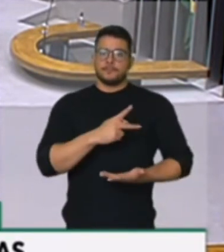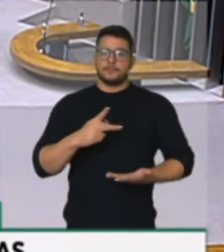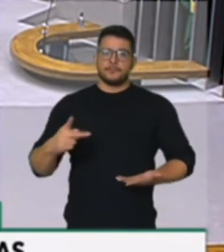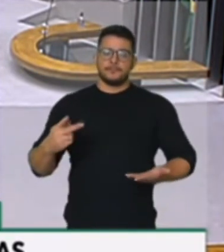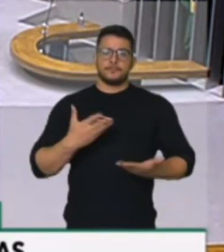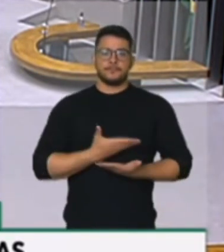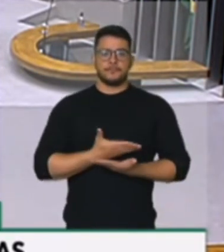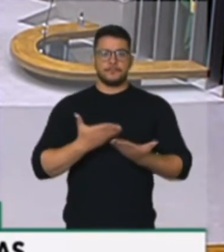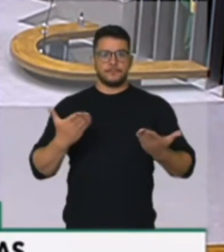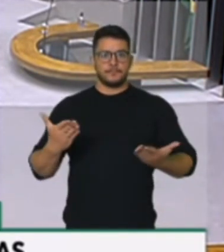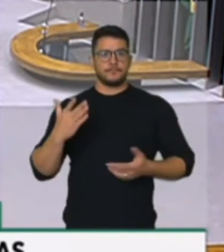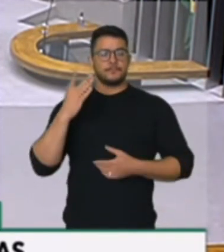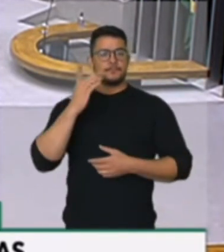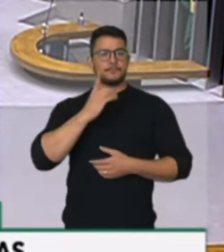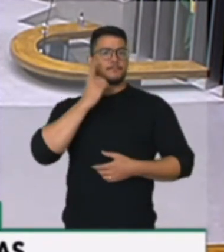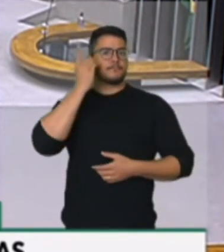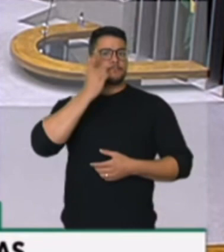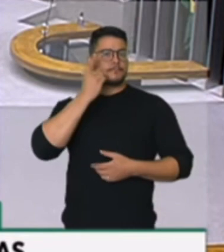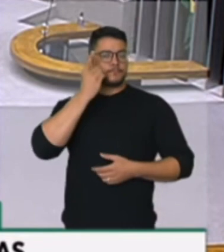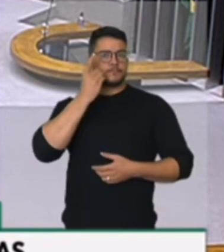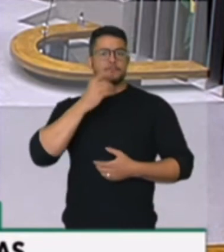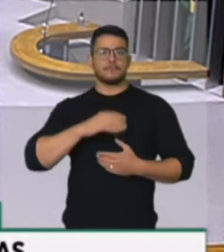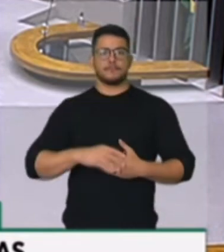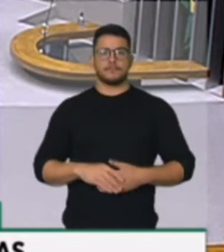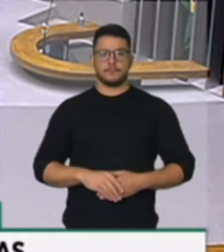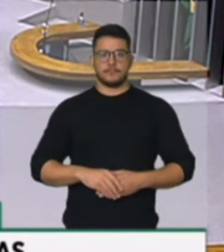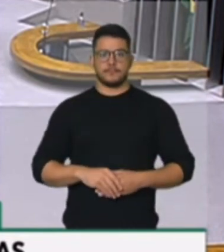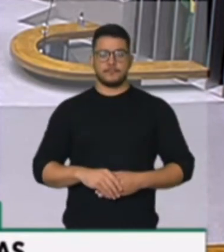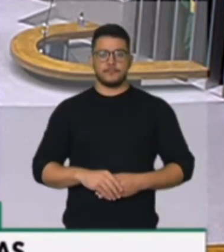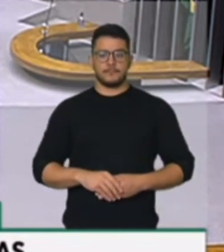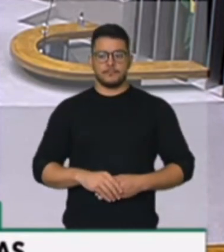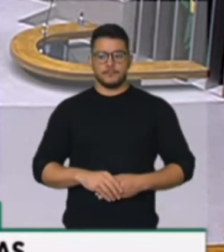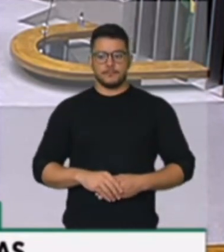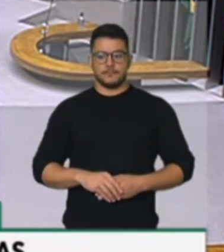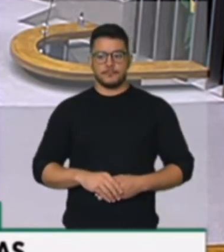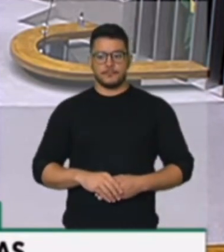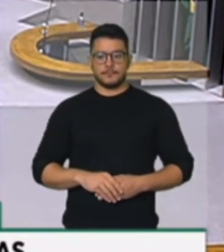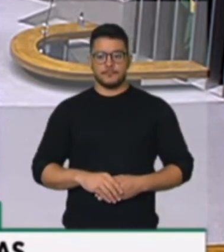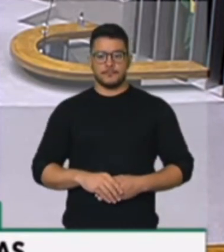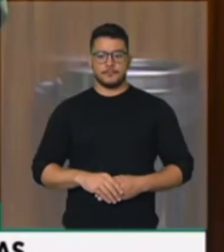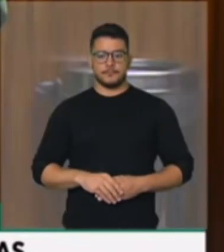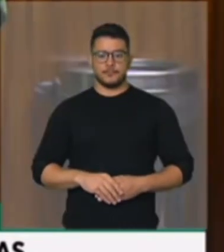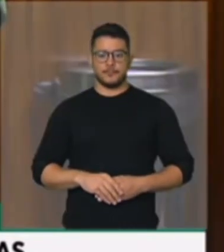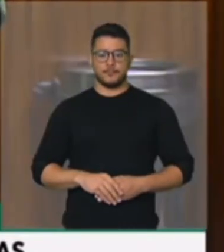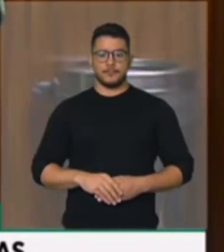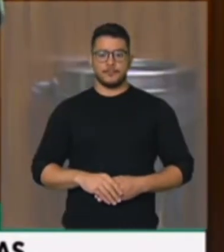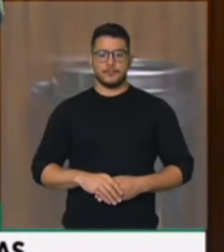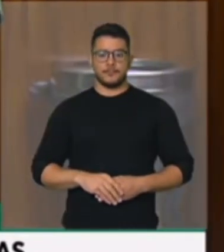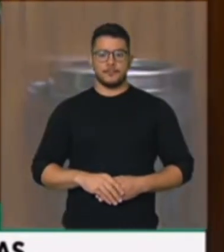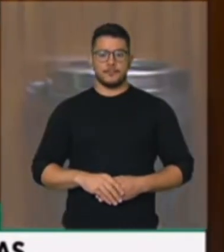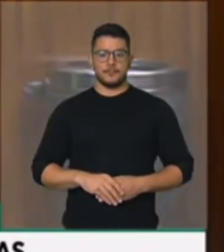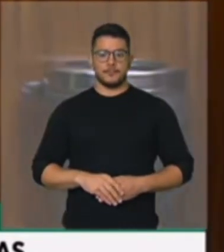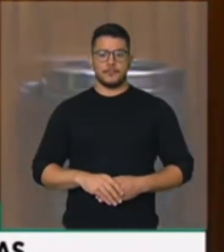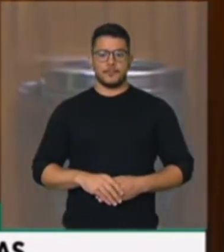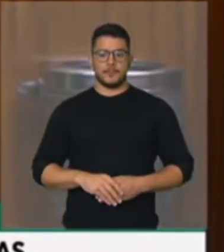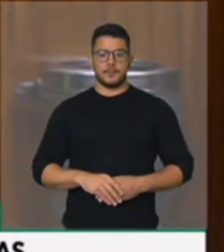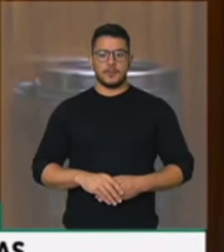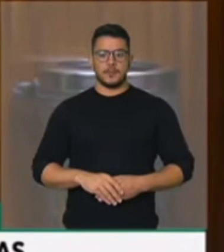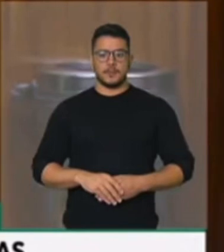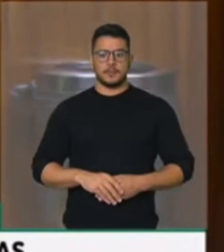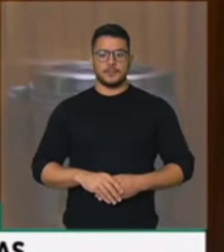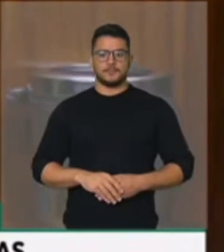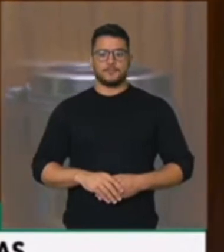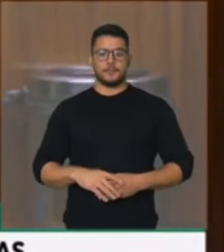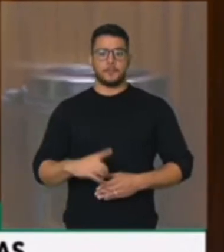Arthur Lira, colegas deputados, nós temos que